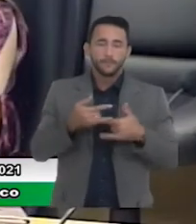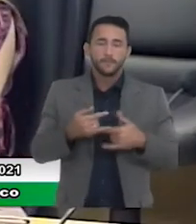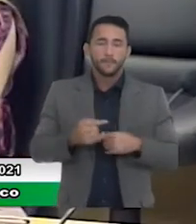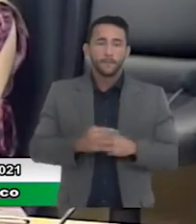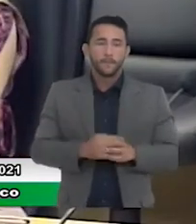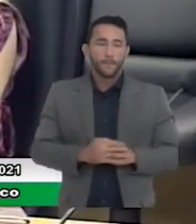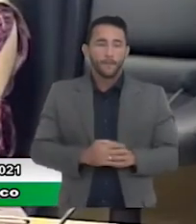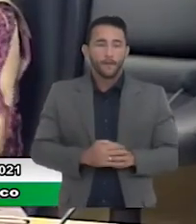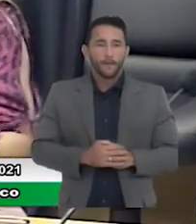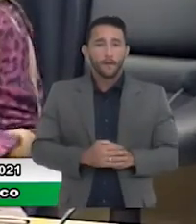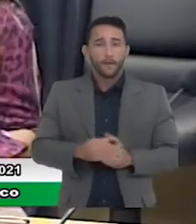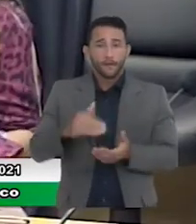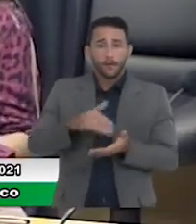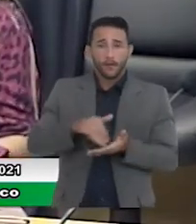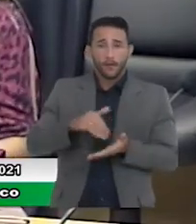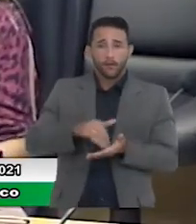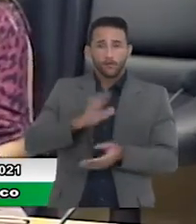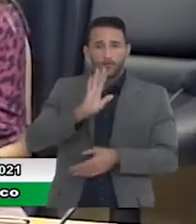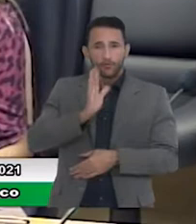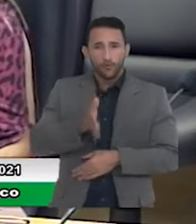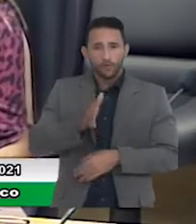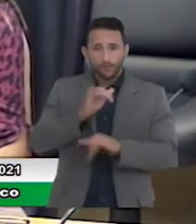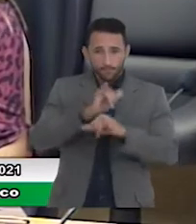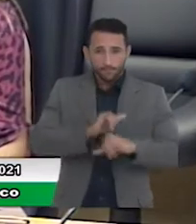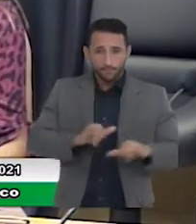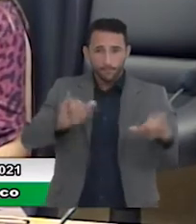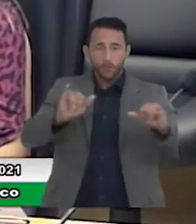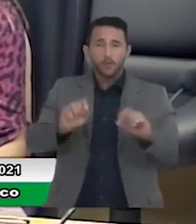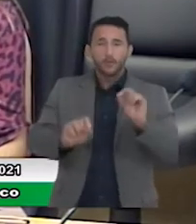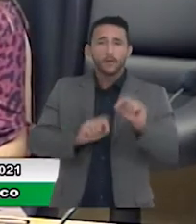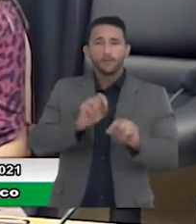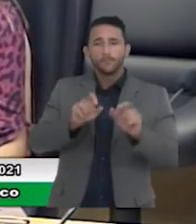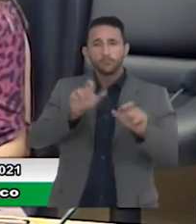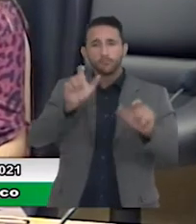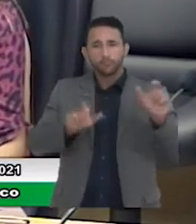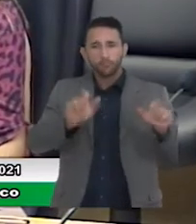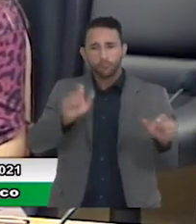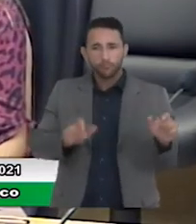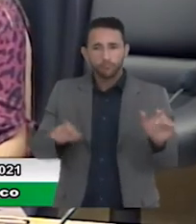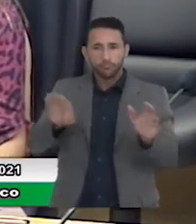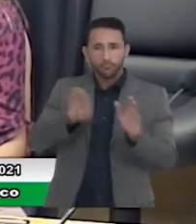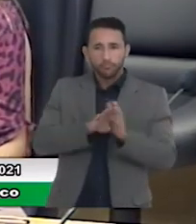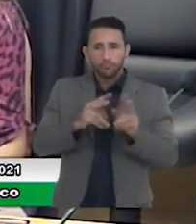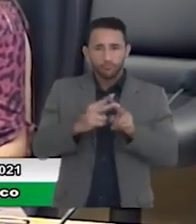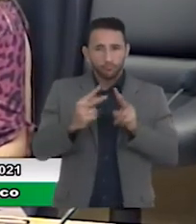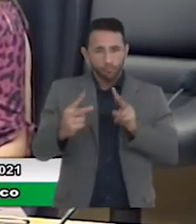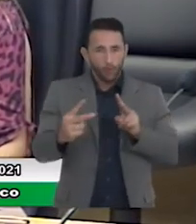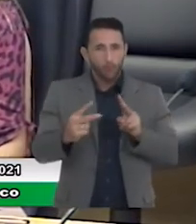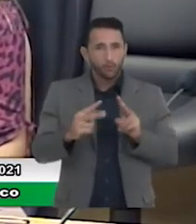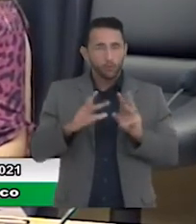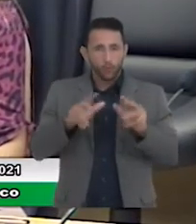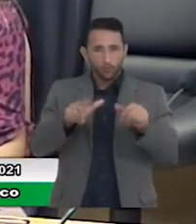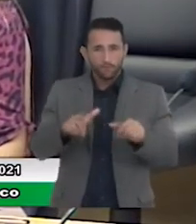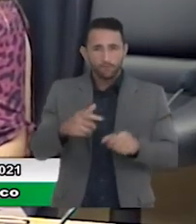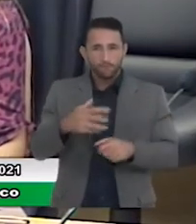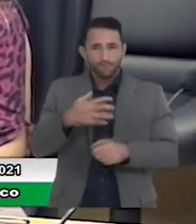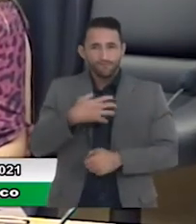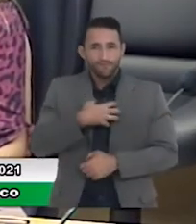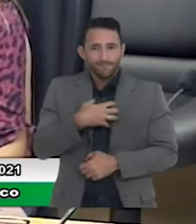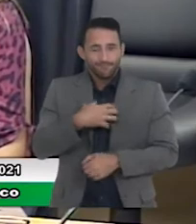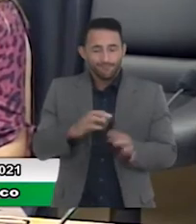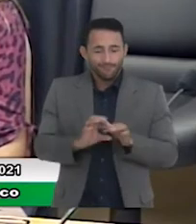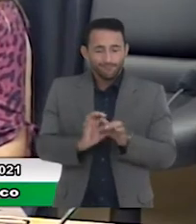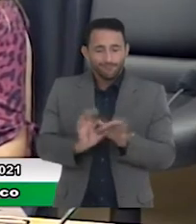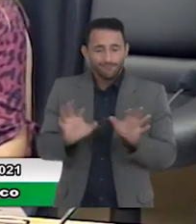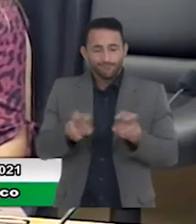O senhor secretário já anunciou os participantes da audiência por videoconferência. todos sintam-se como componentes